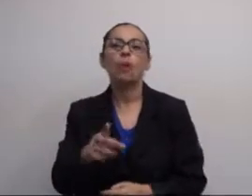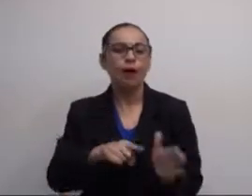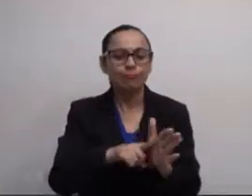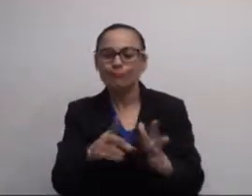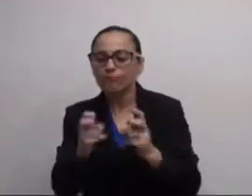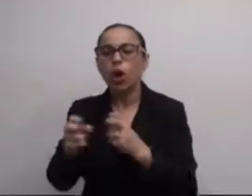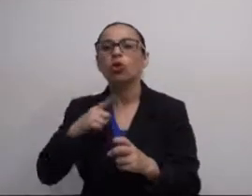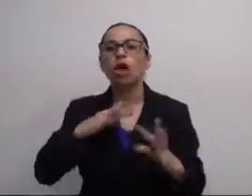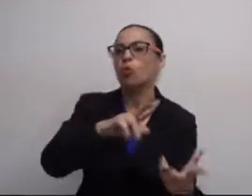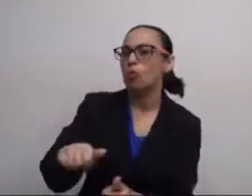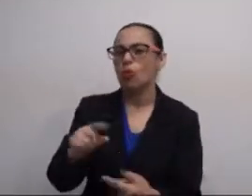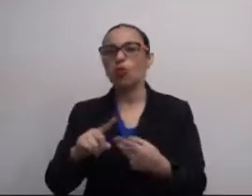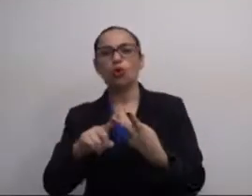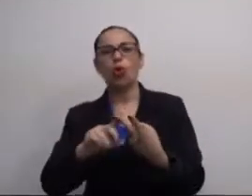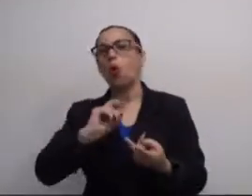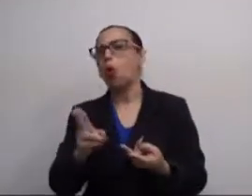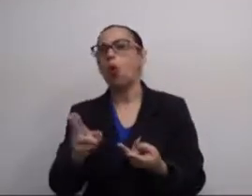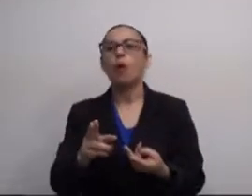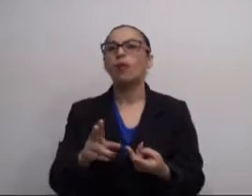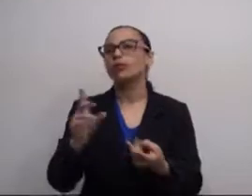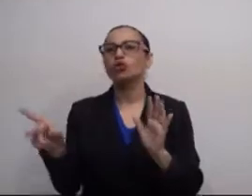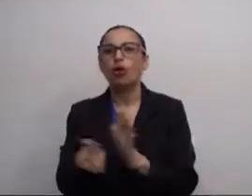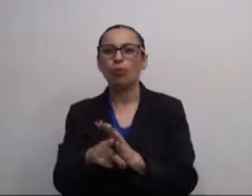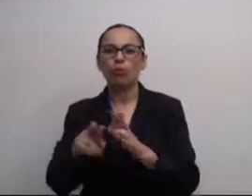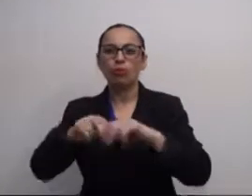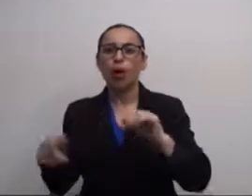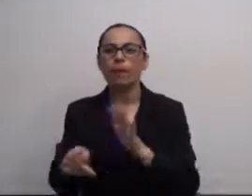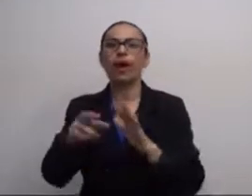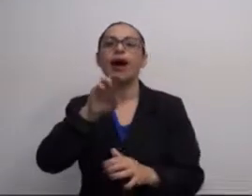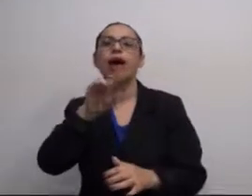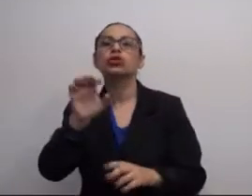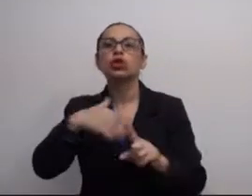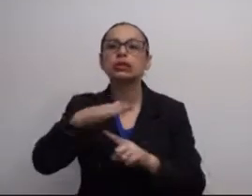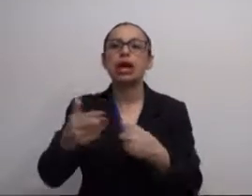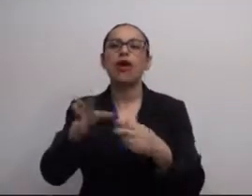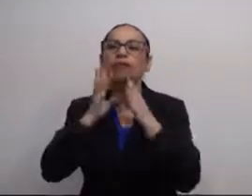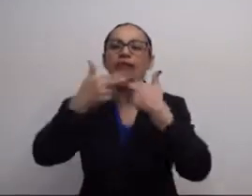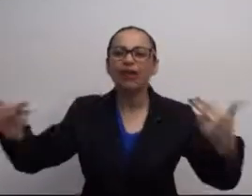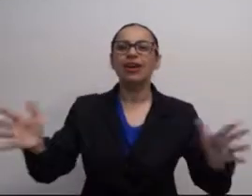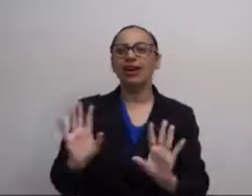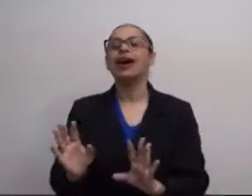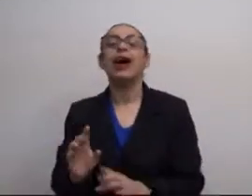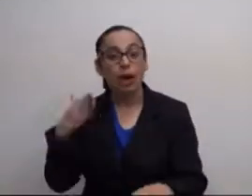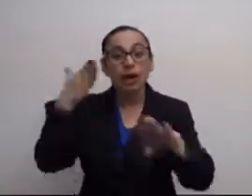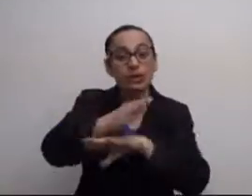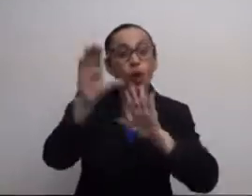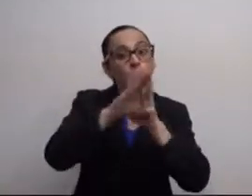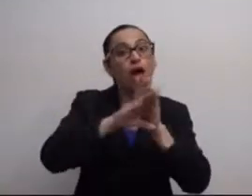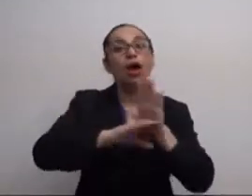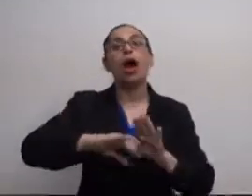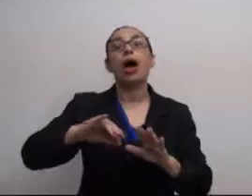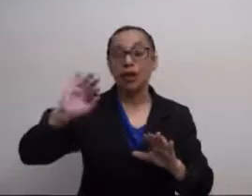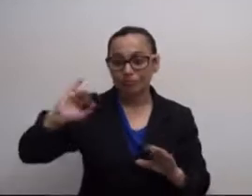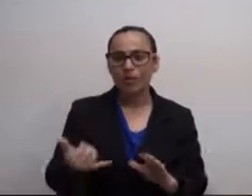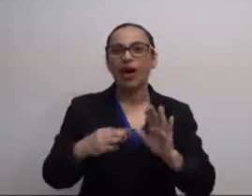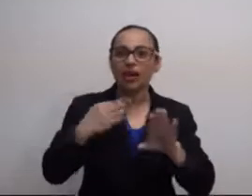do conhecimento. E não simplesmente para explorar o que há no mundo, ou para ir na sua própria rede social. Mas, sim,